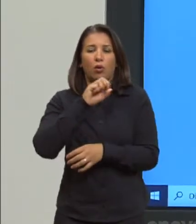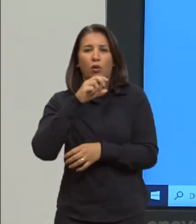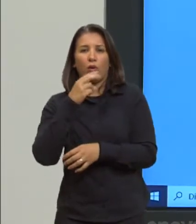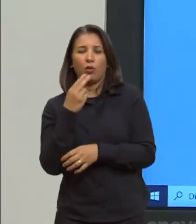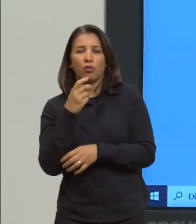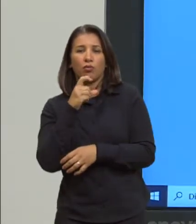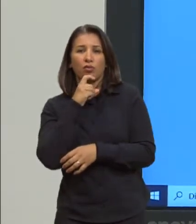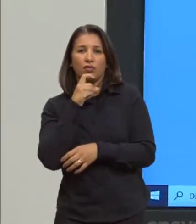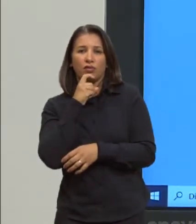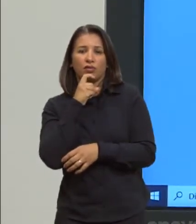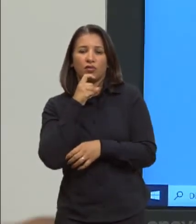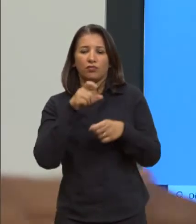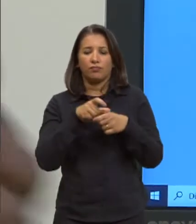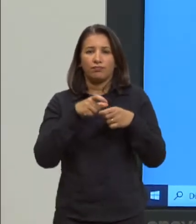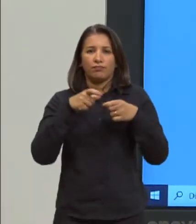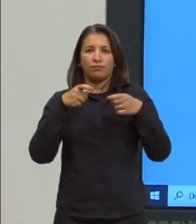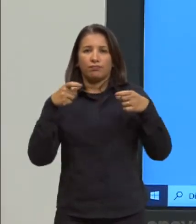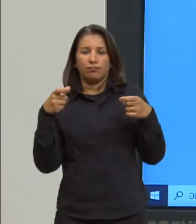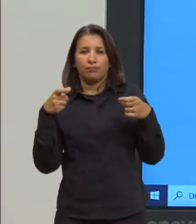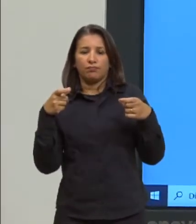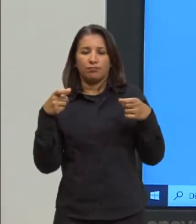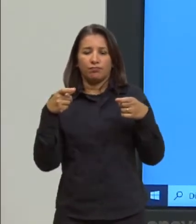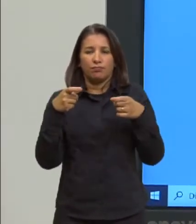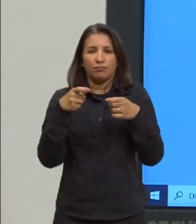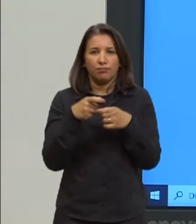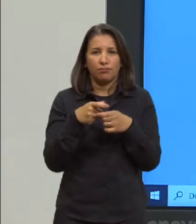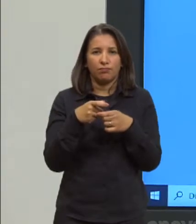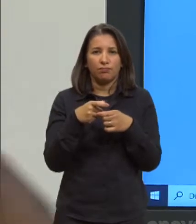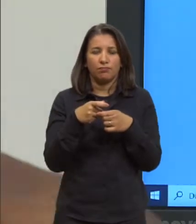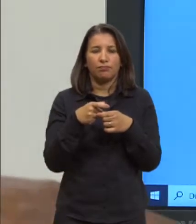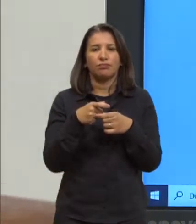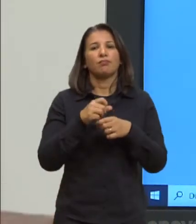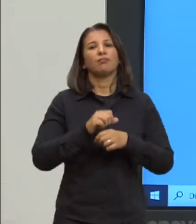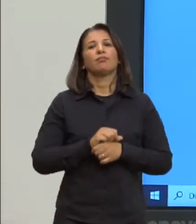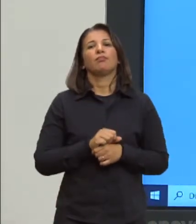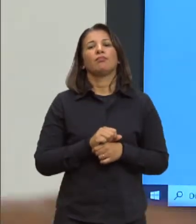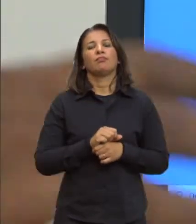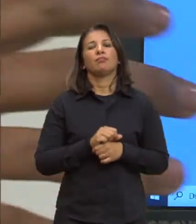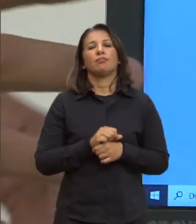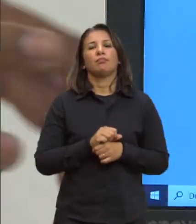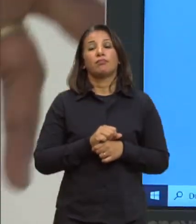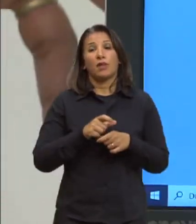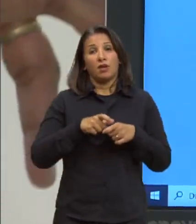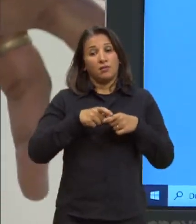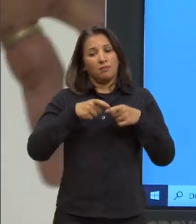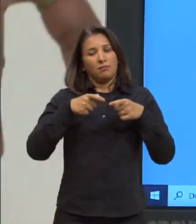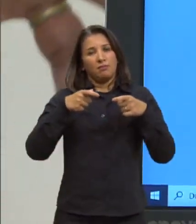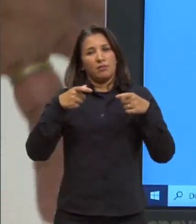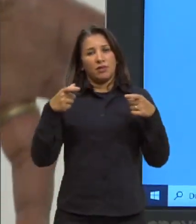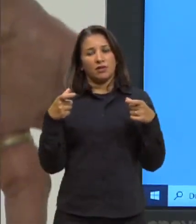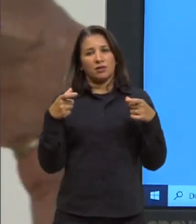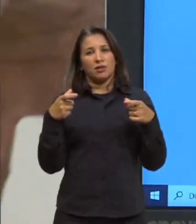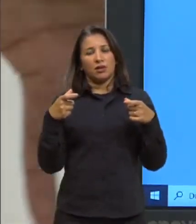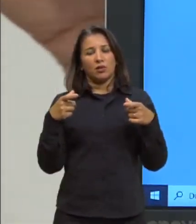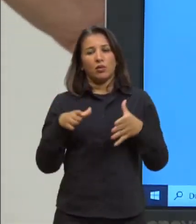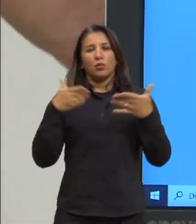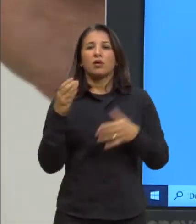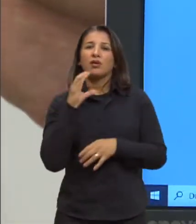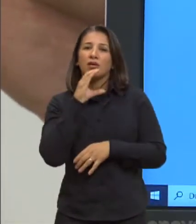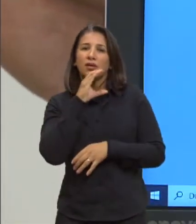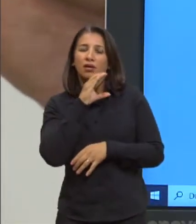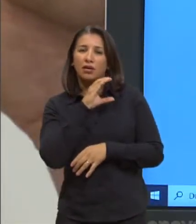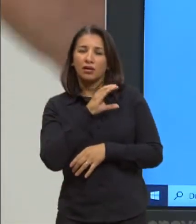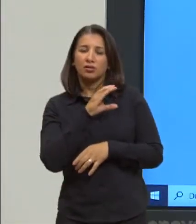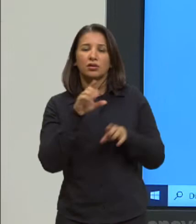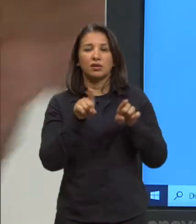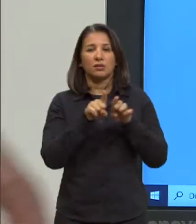o processo de dilatação térmica, certo? É isso que acontece, a expansão no aquecimento e no